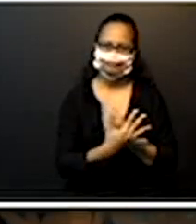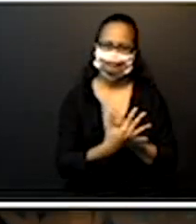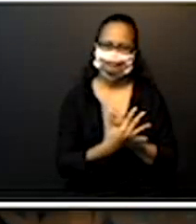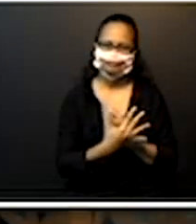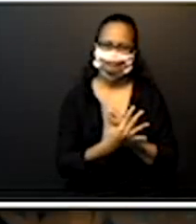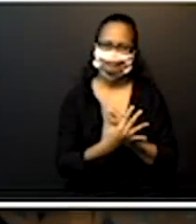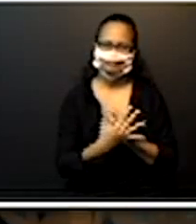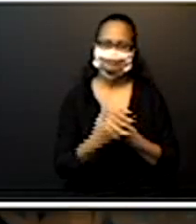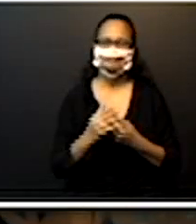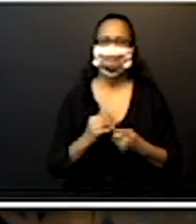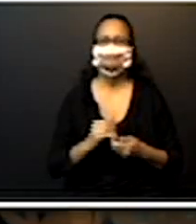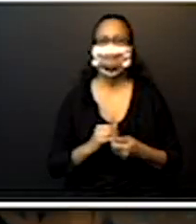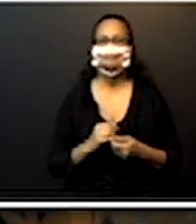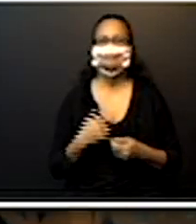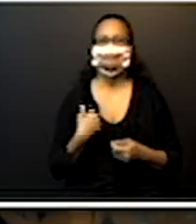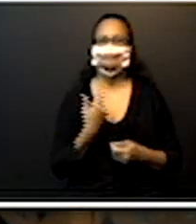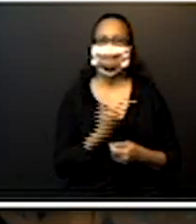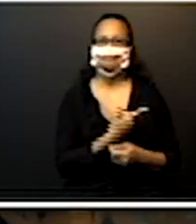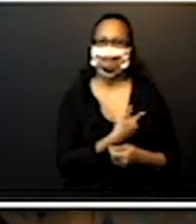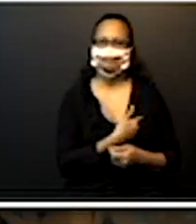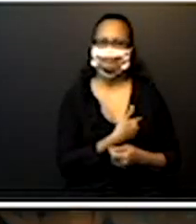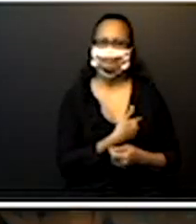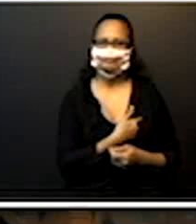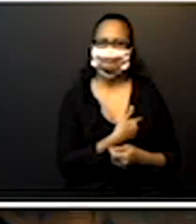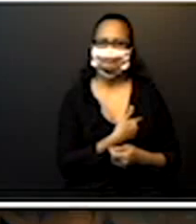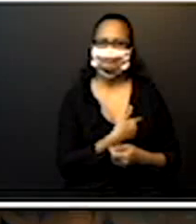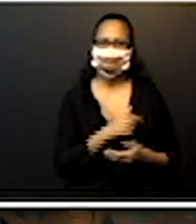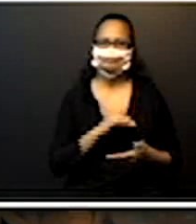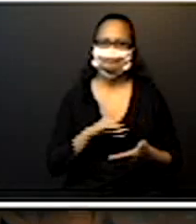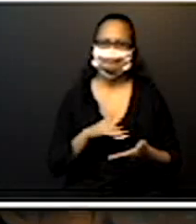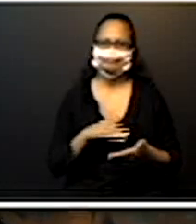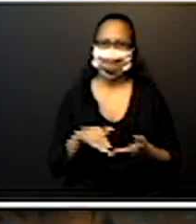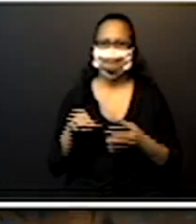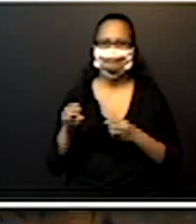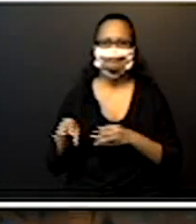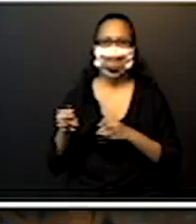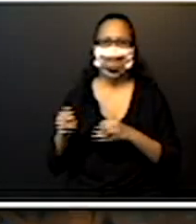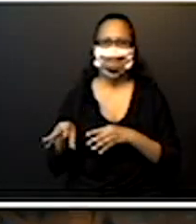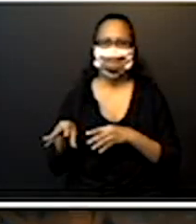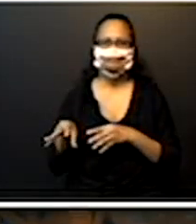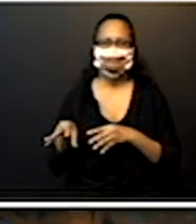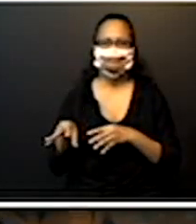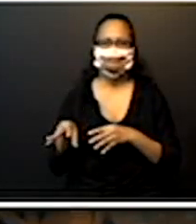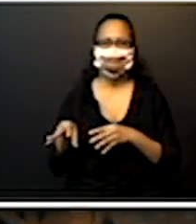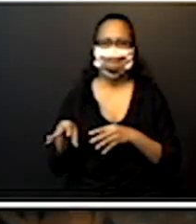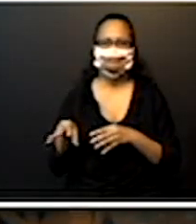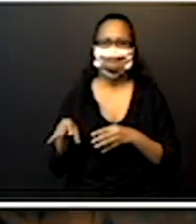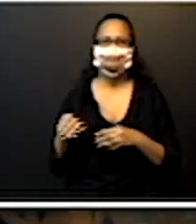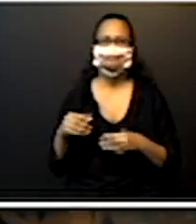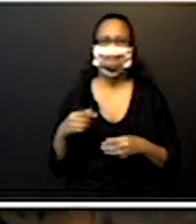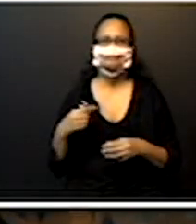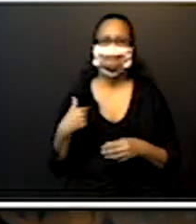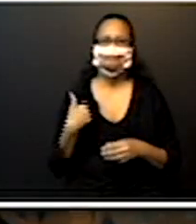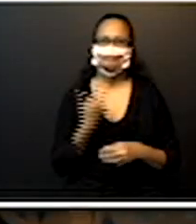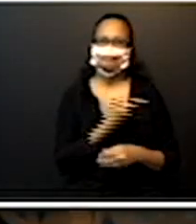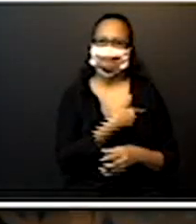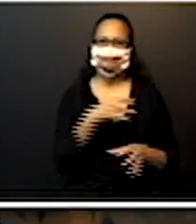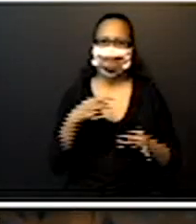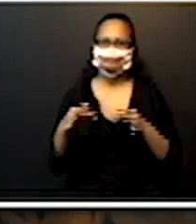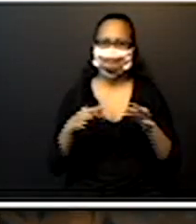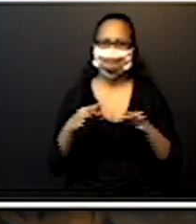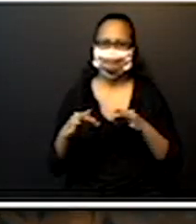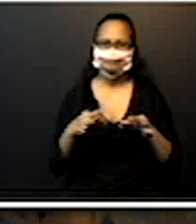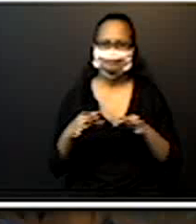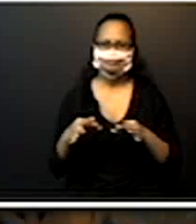efeitos, e nós da Secretaria de Educação, então a gente está com esse projeto de